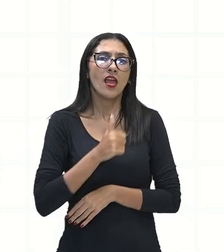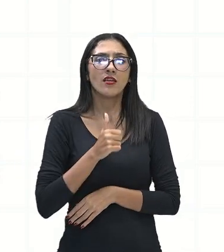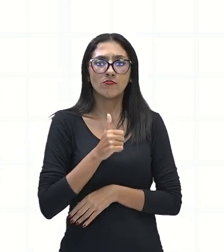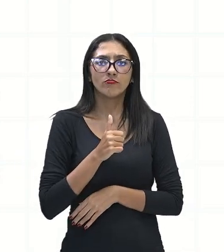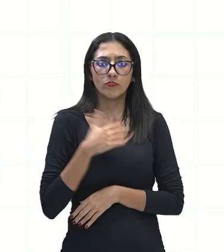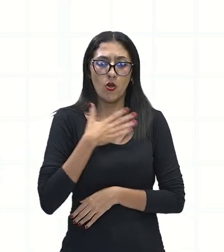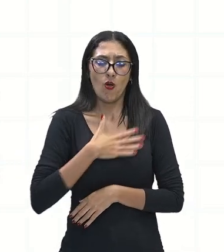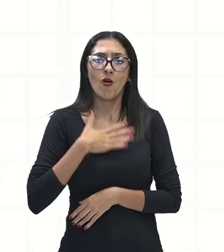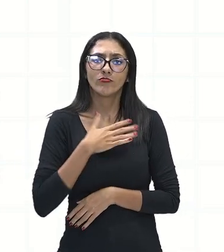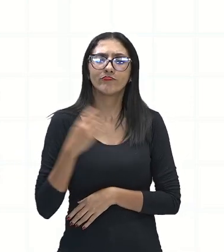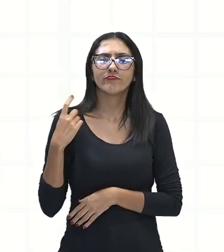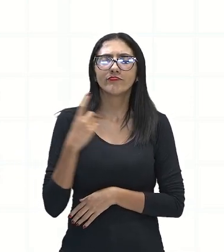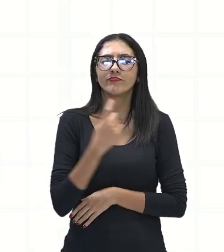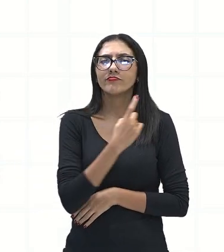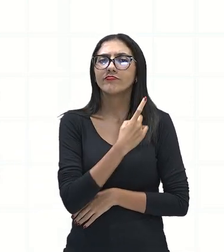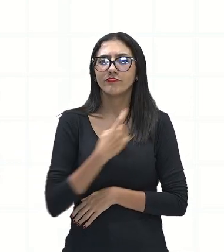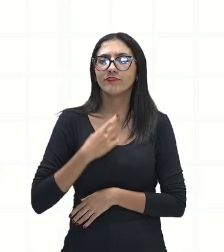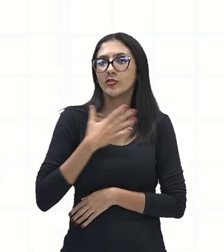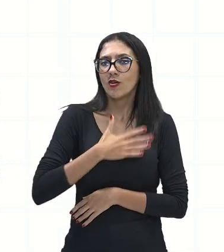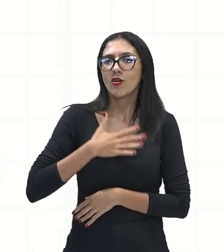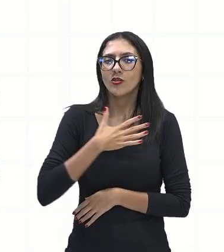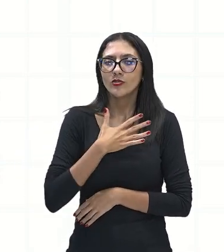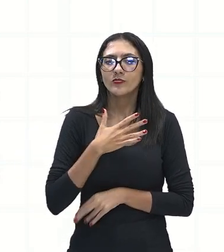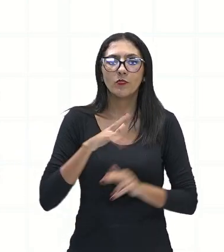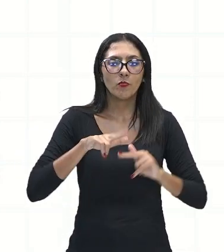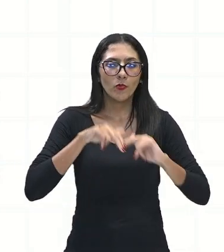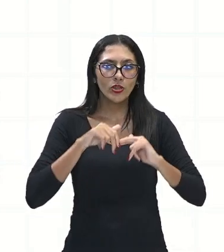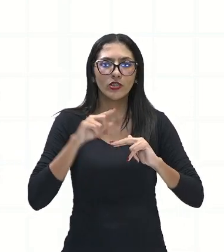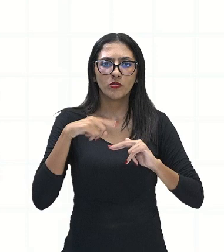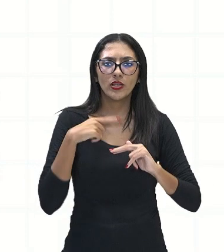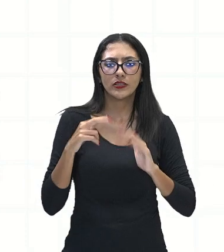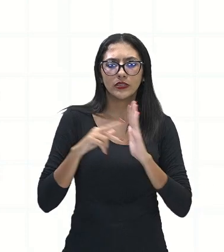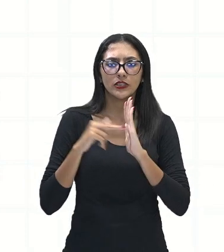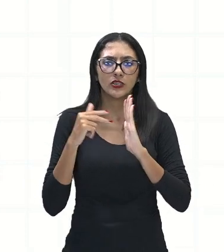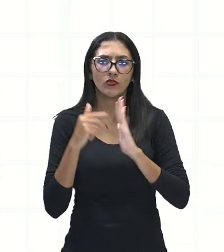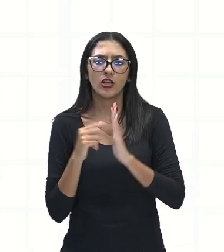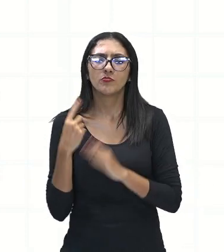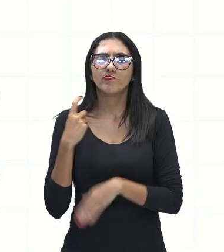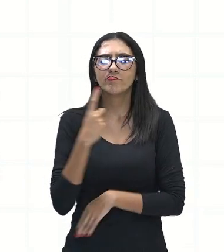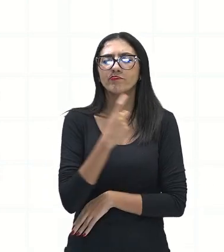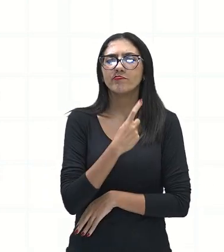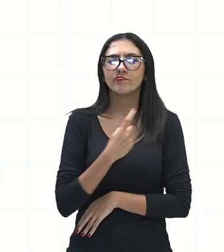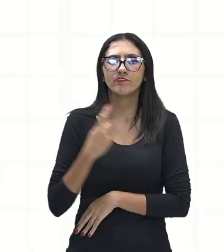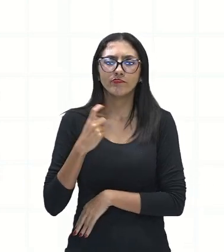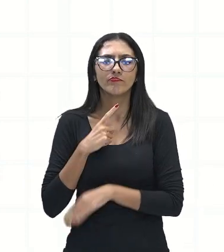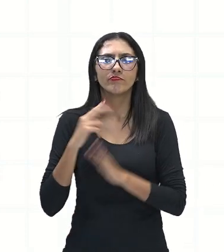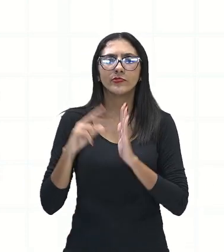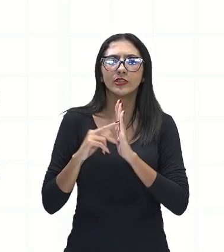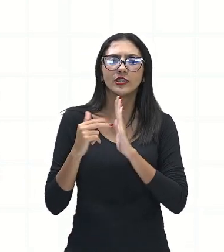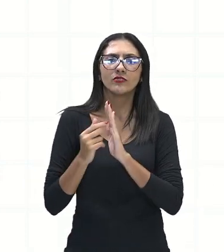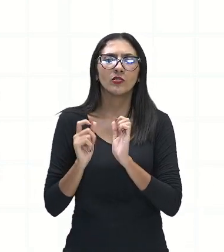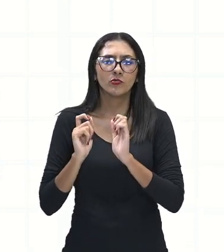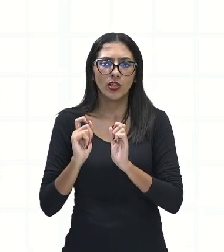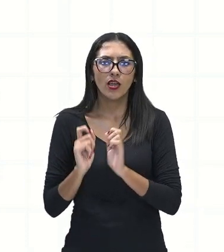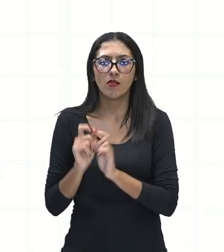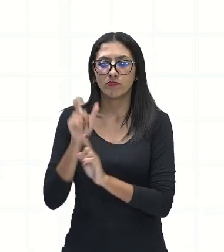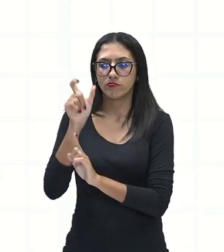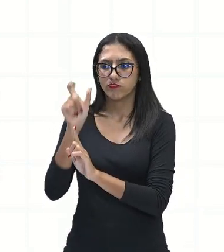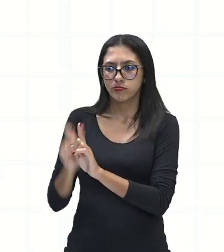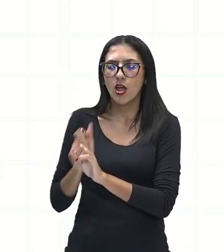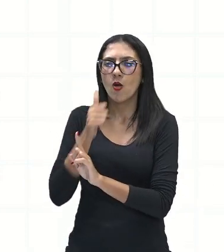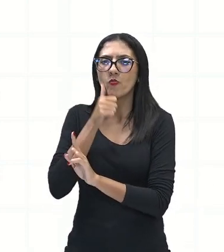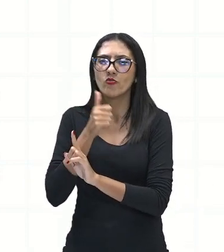Então, esse perfume aí está se relacionando aí no sentido de que a amada dele é